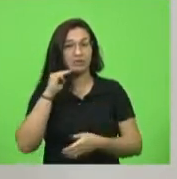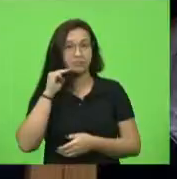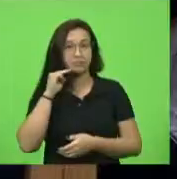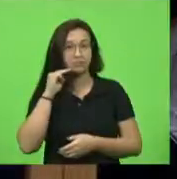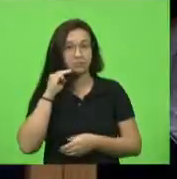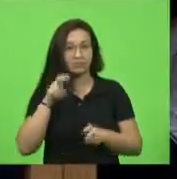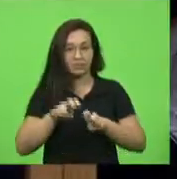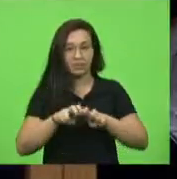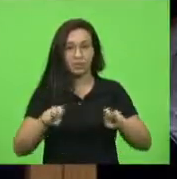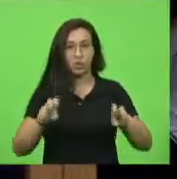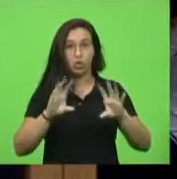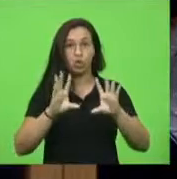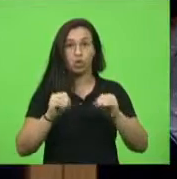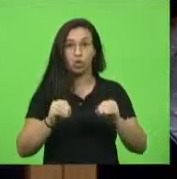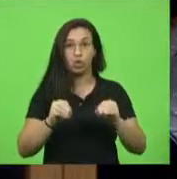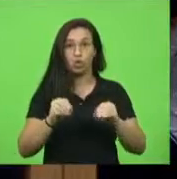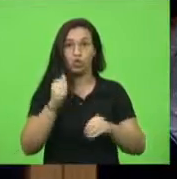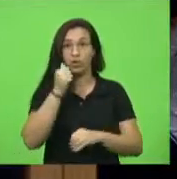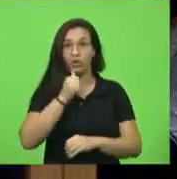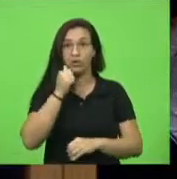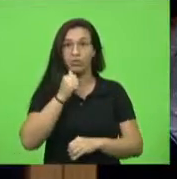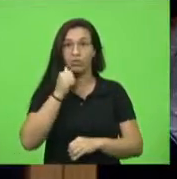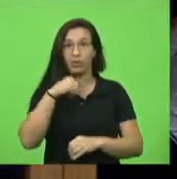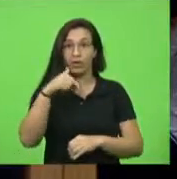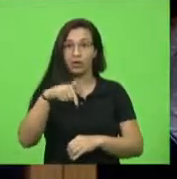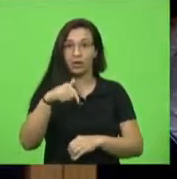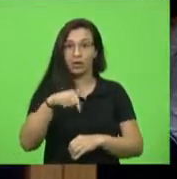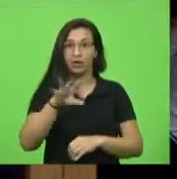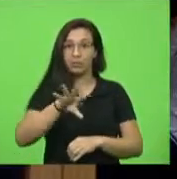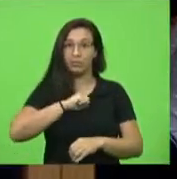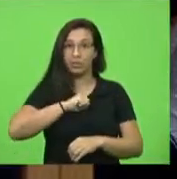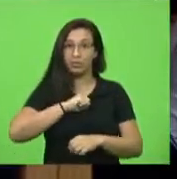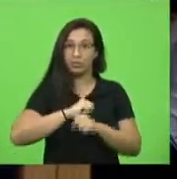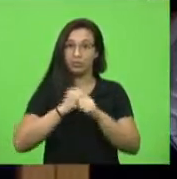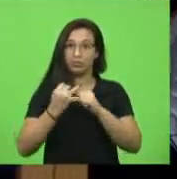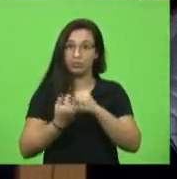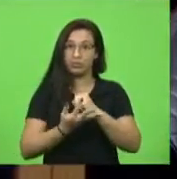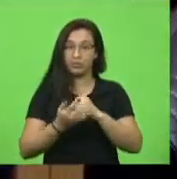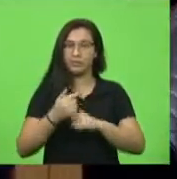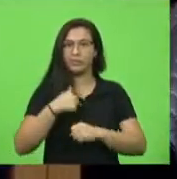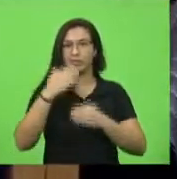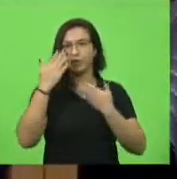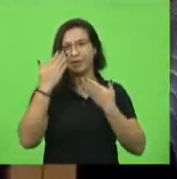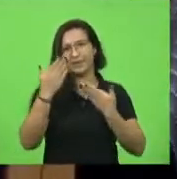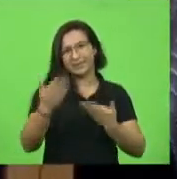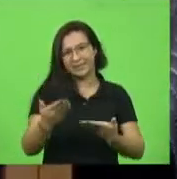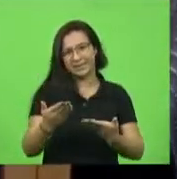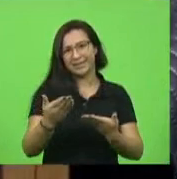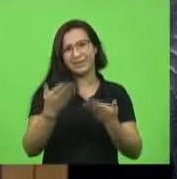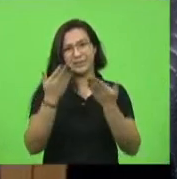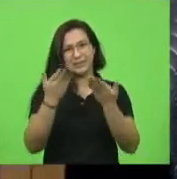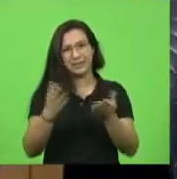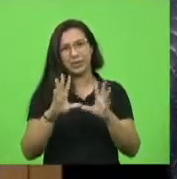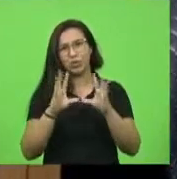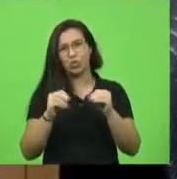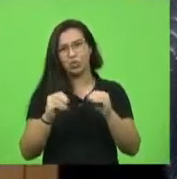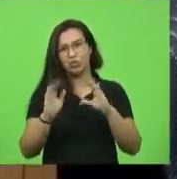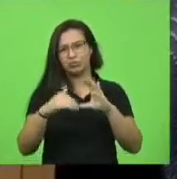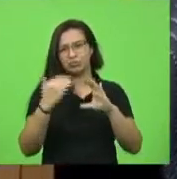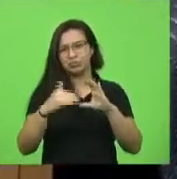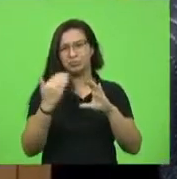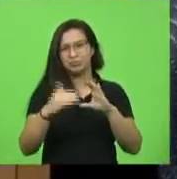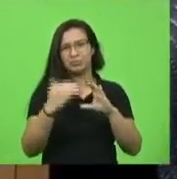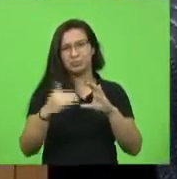ela, já passou pela Covid agora. Deputada Paulinha, muito obrigada. Eu também queria agradecer de público todas as mensagens diárias